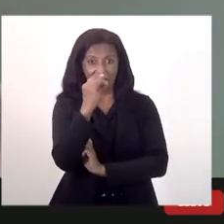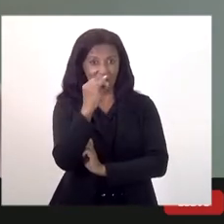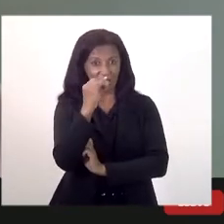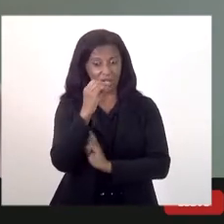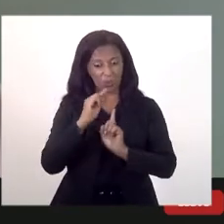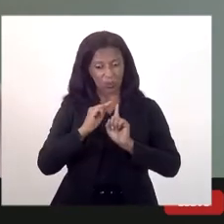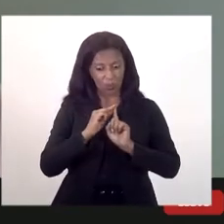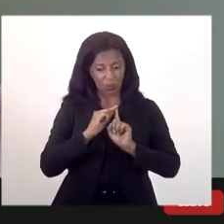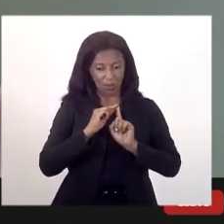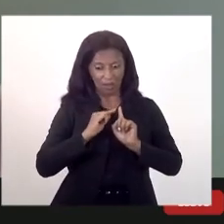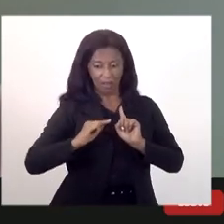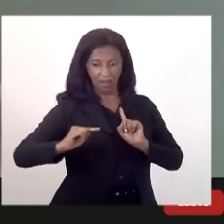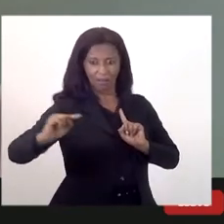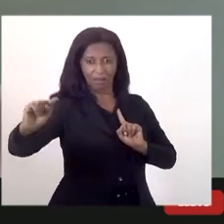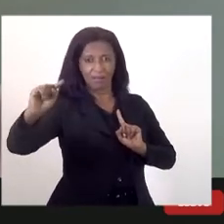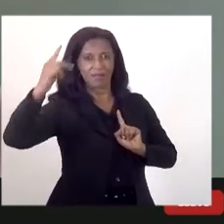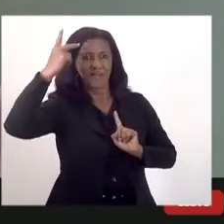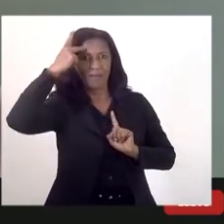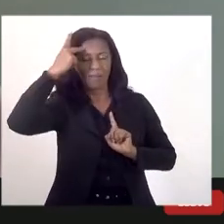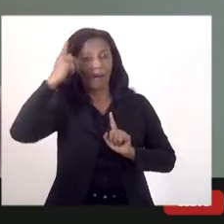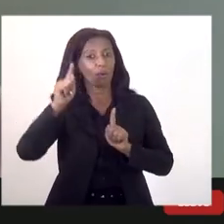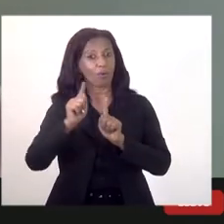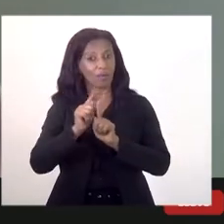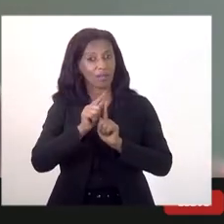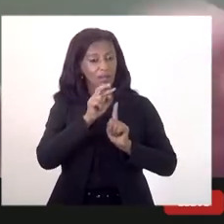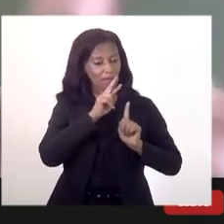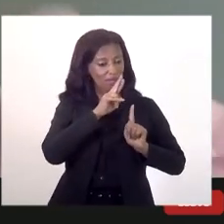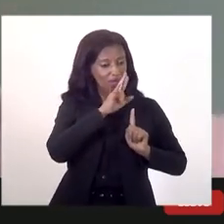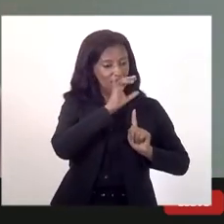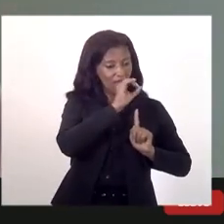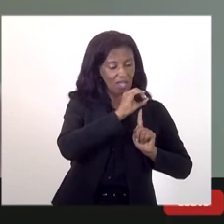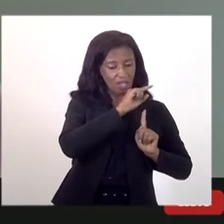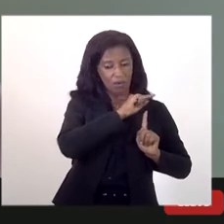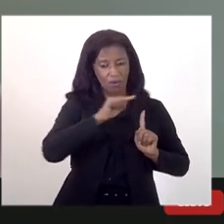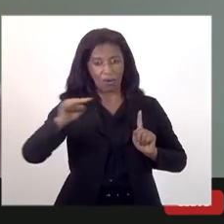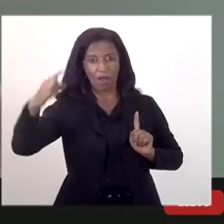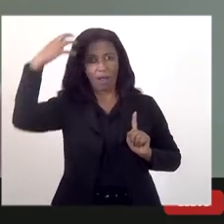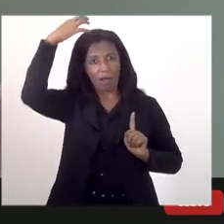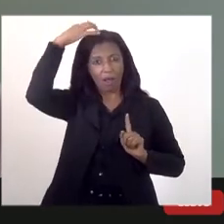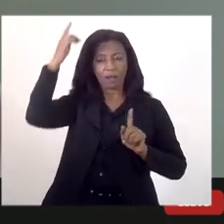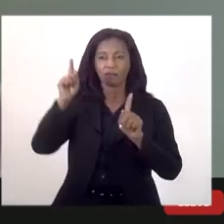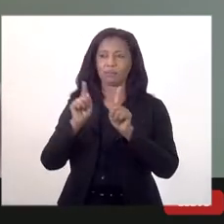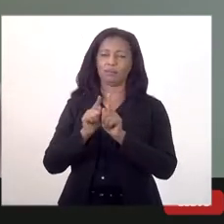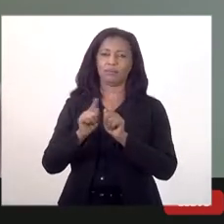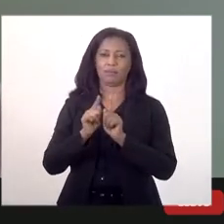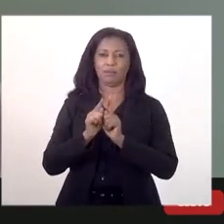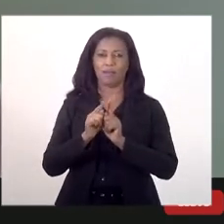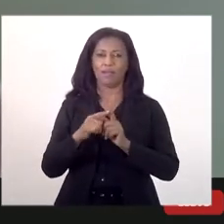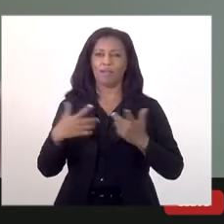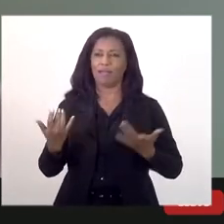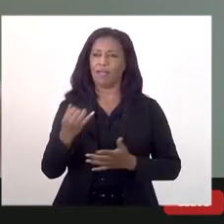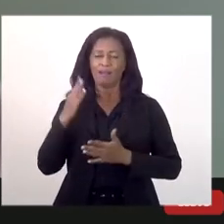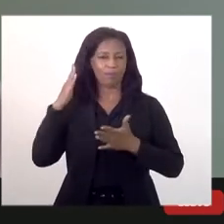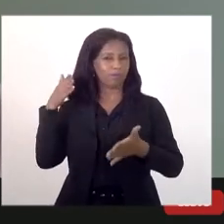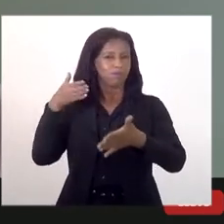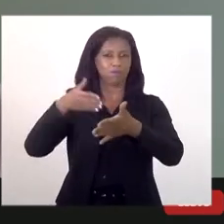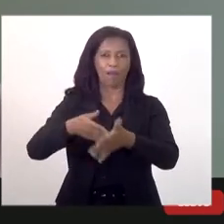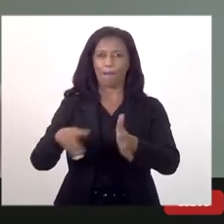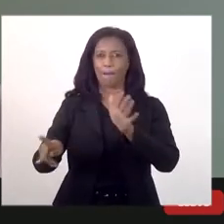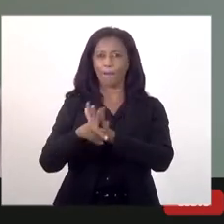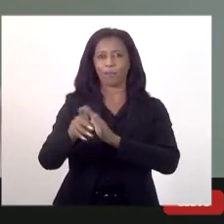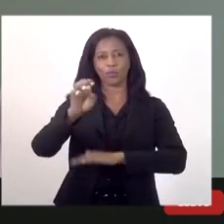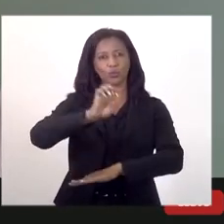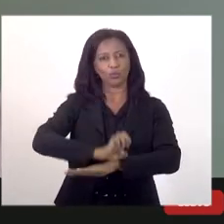e a Rio Angra também, são concessões federais que interferem diretamente na logística do nosso Estado.